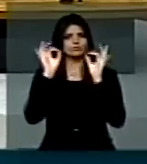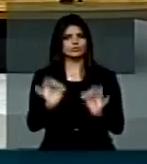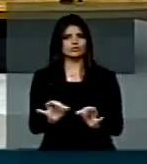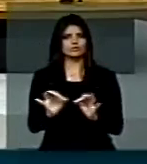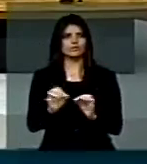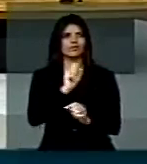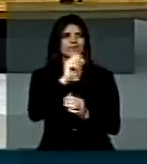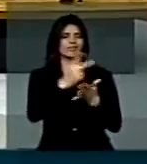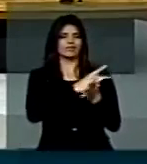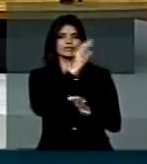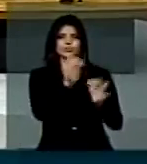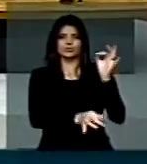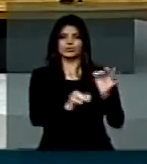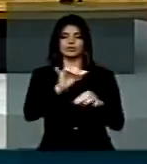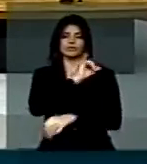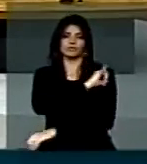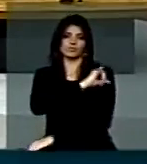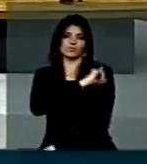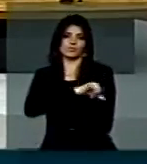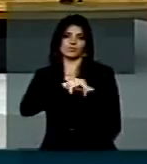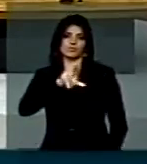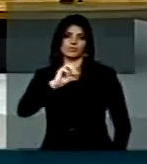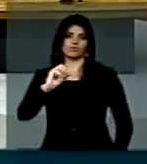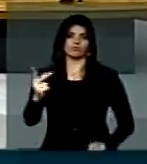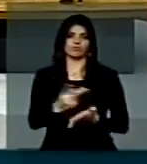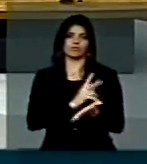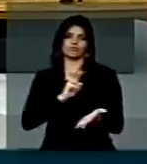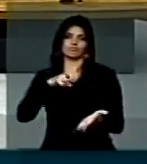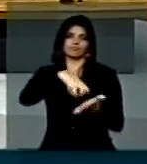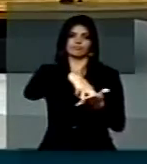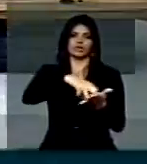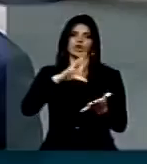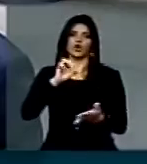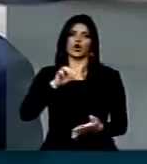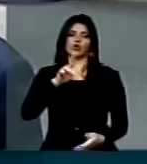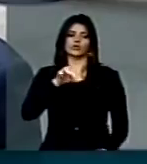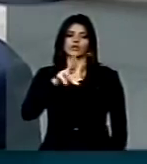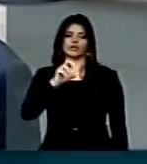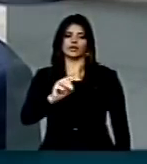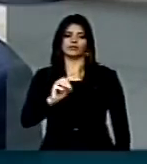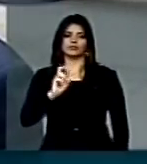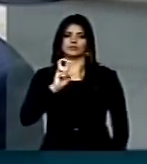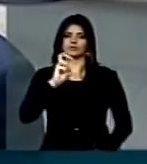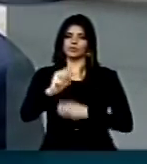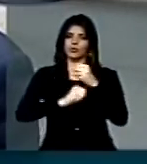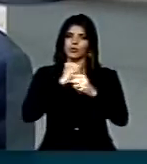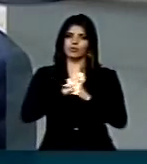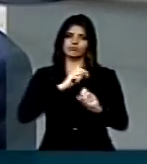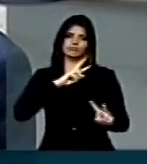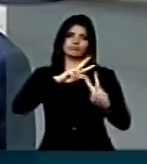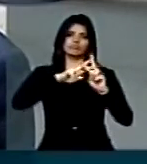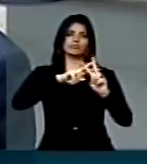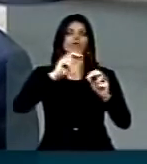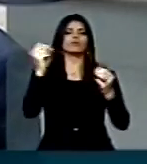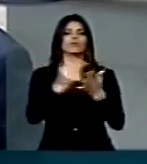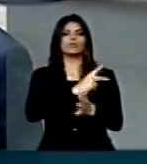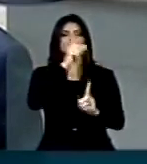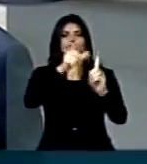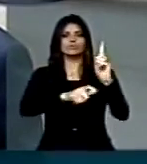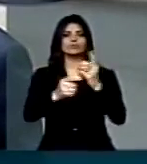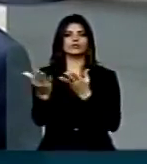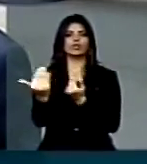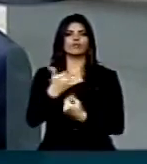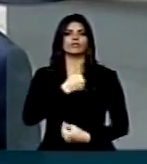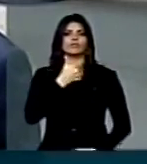justiça. No Rio de Janeiro está condenado em regime fechado por cinco anos de cadeia um jovem de